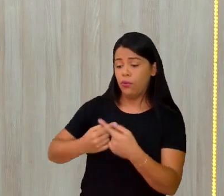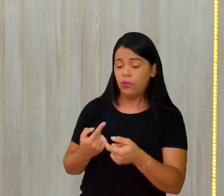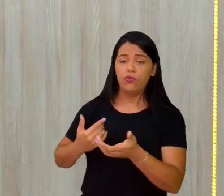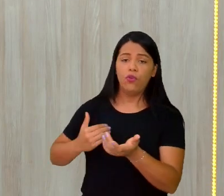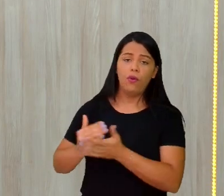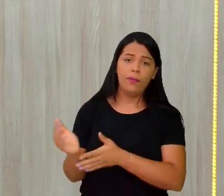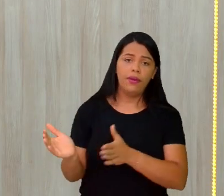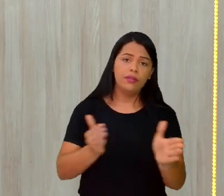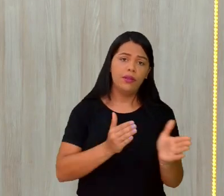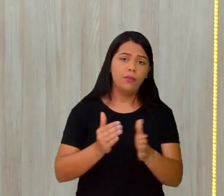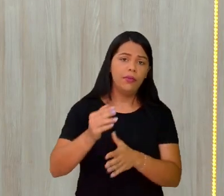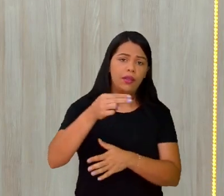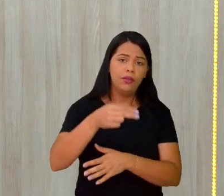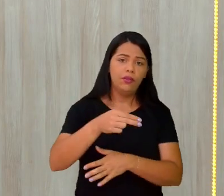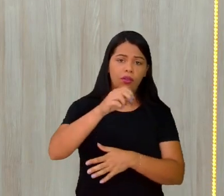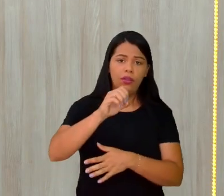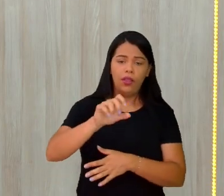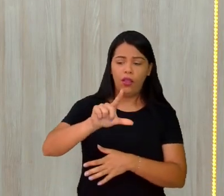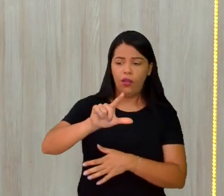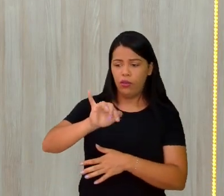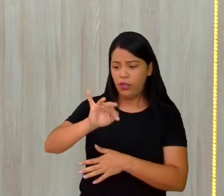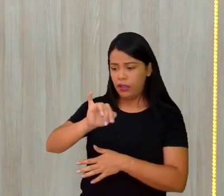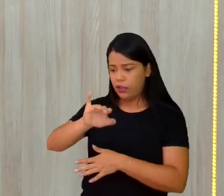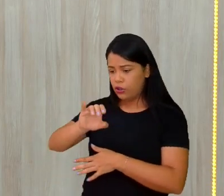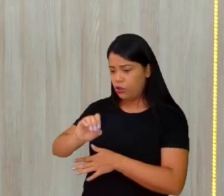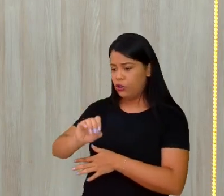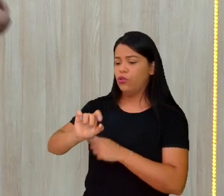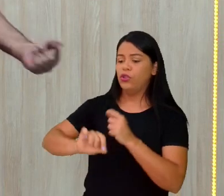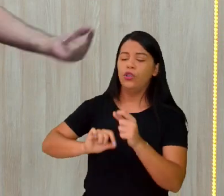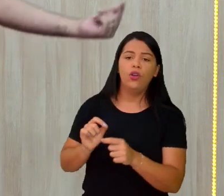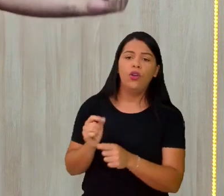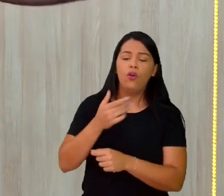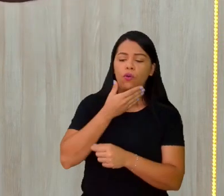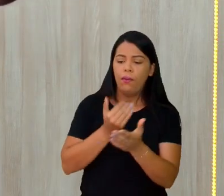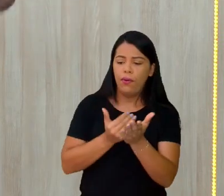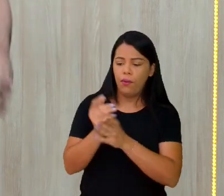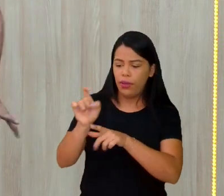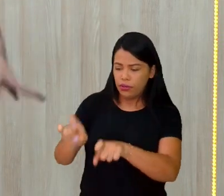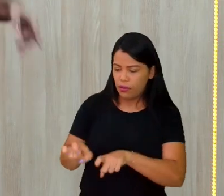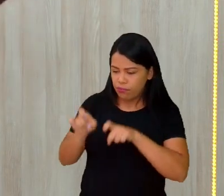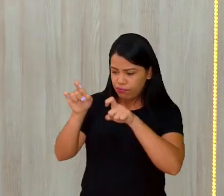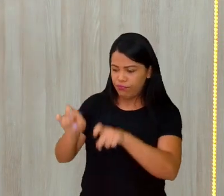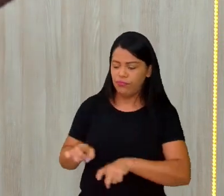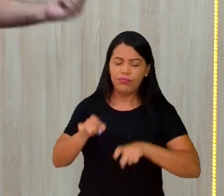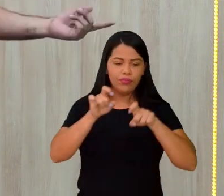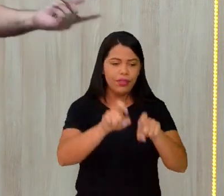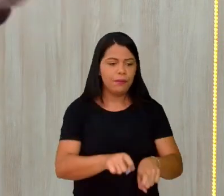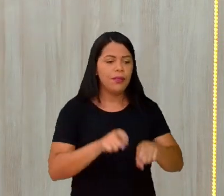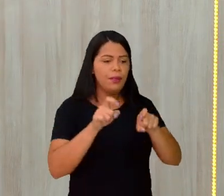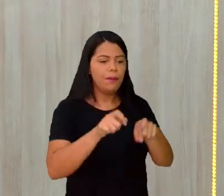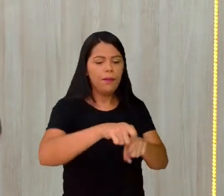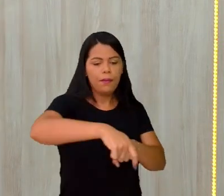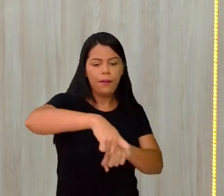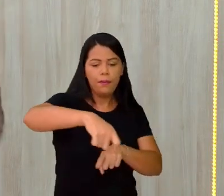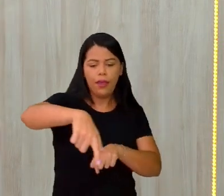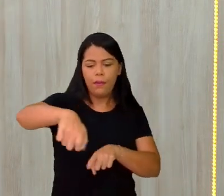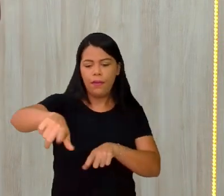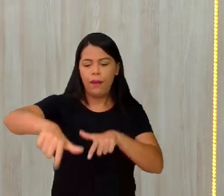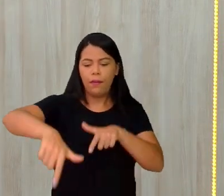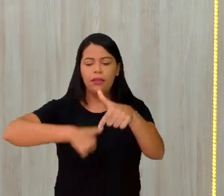agricultor, trabalhar com agricultura, pega um grande espaço, começa a cultivar alimentos,